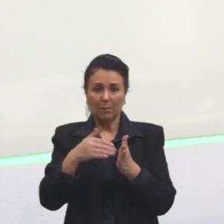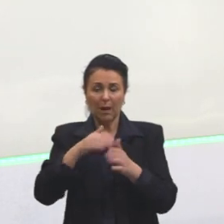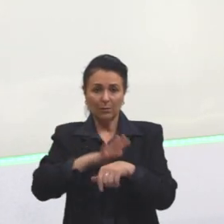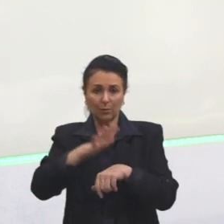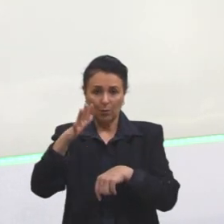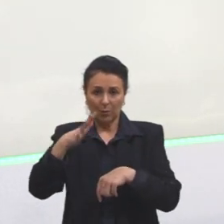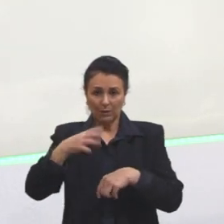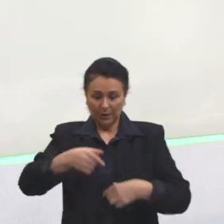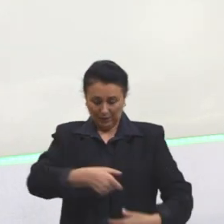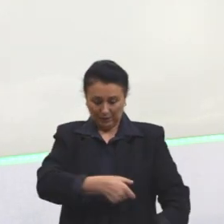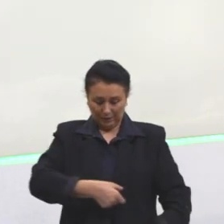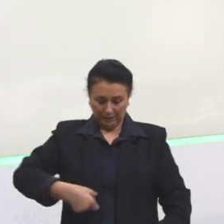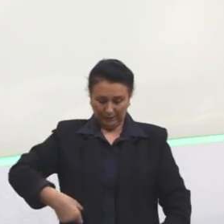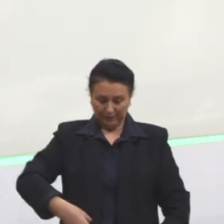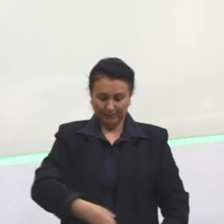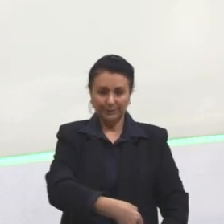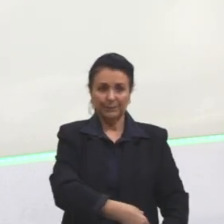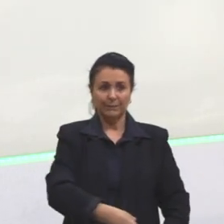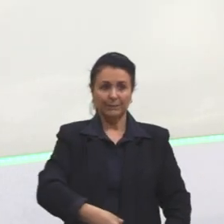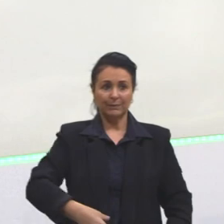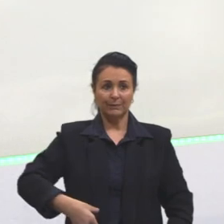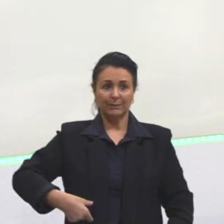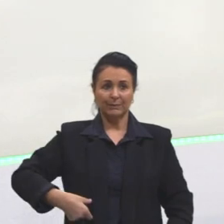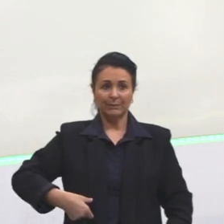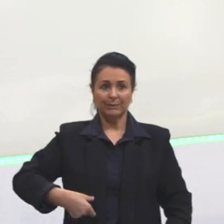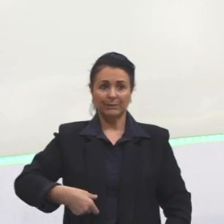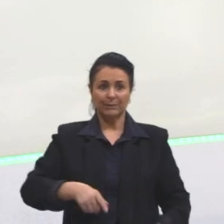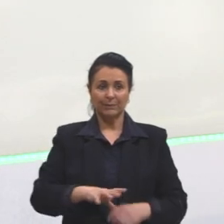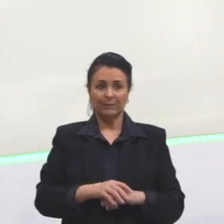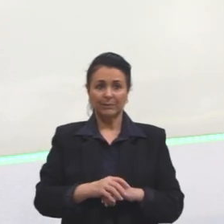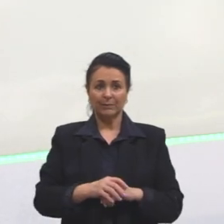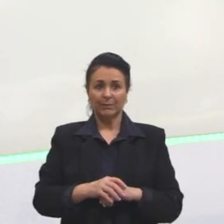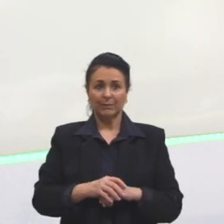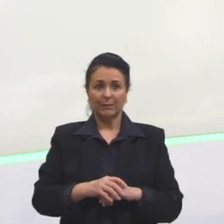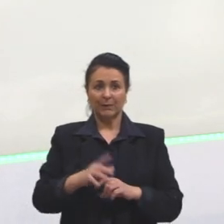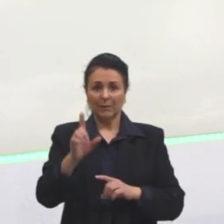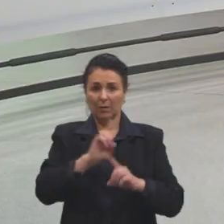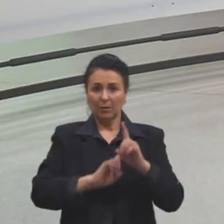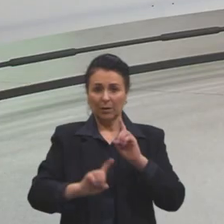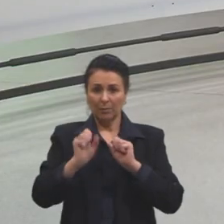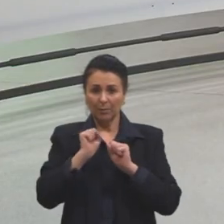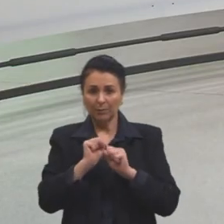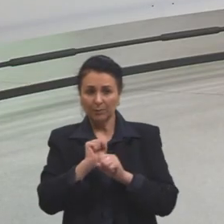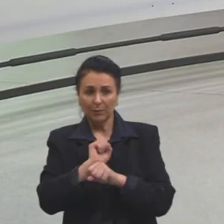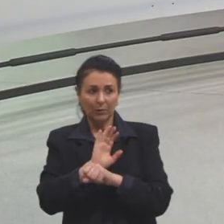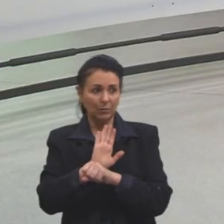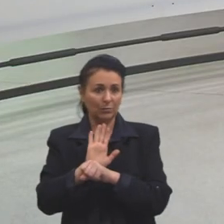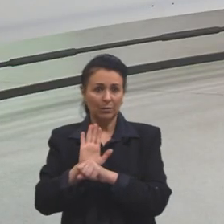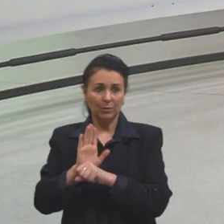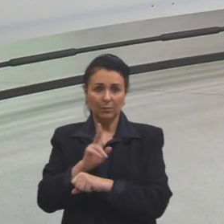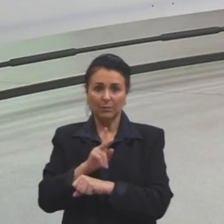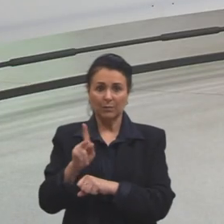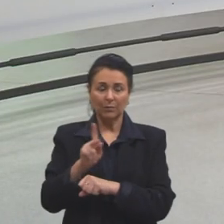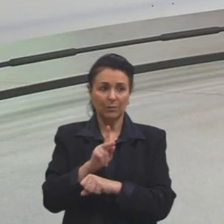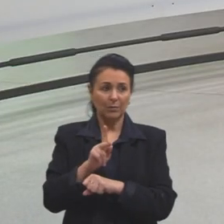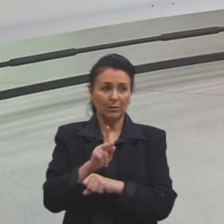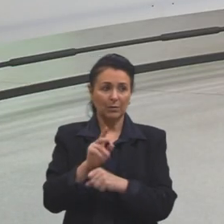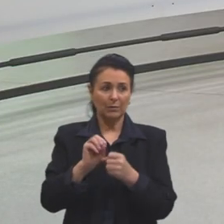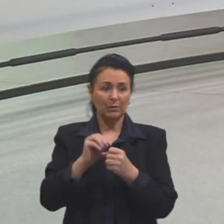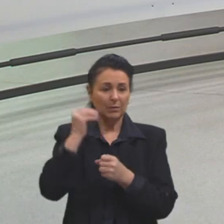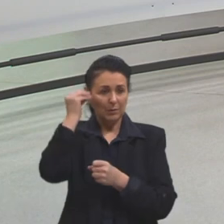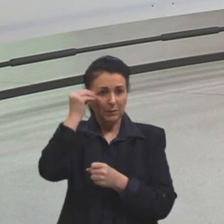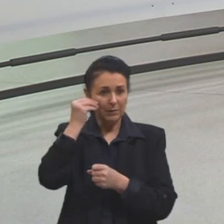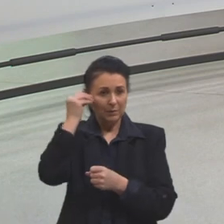no intestino delgado, né? Alguém poderia me ajudar para pegar só essa pontinha aqui? Para a gente simular o intestino